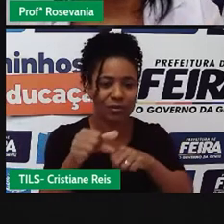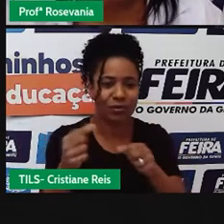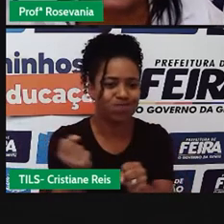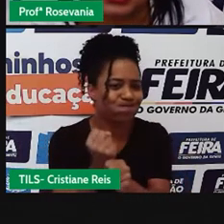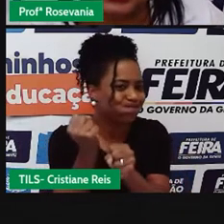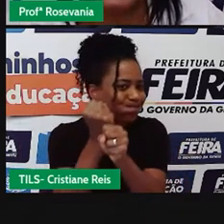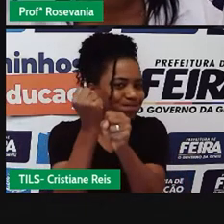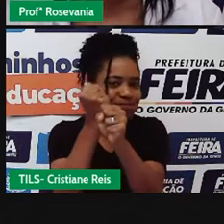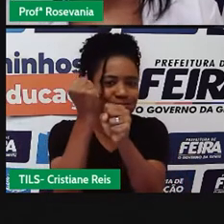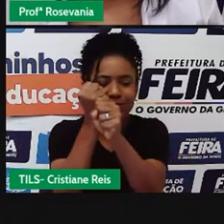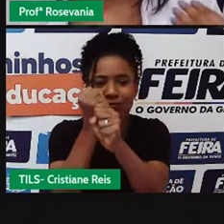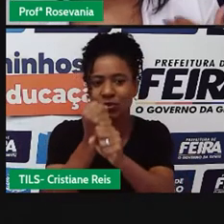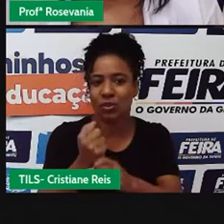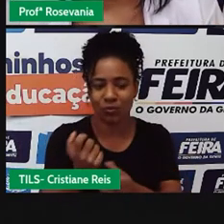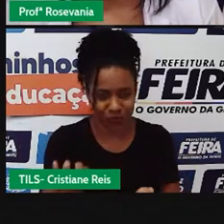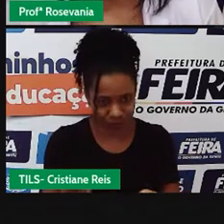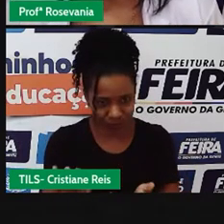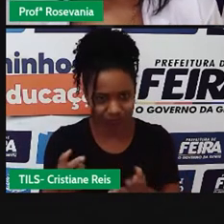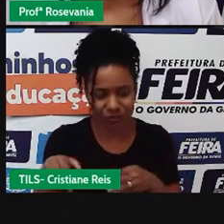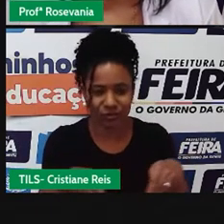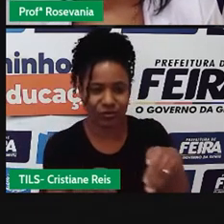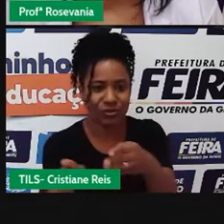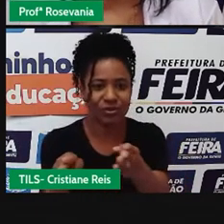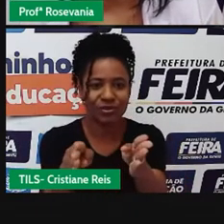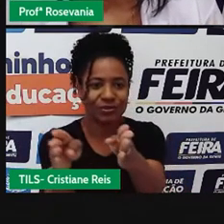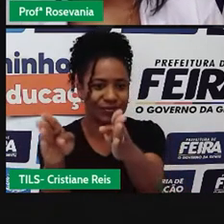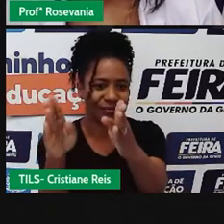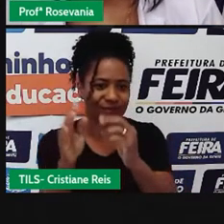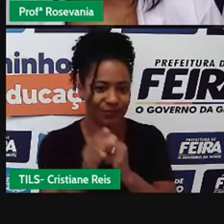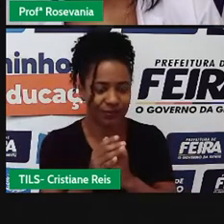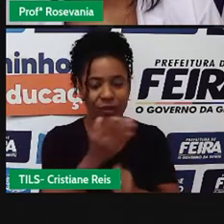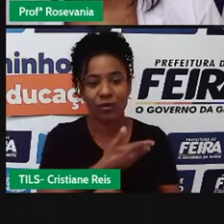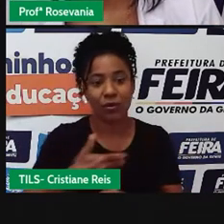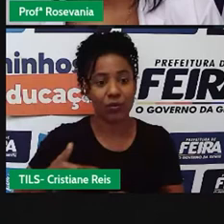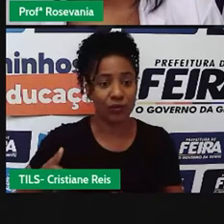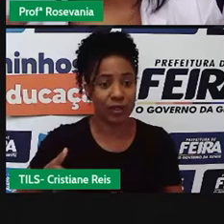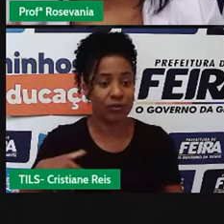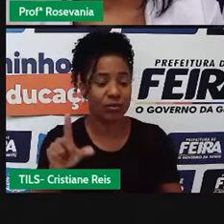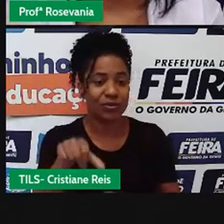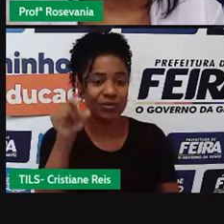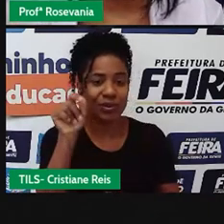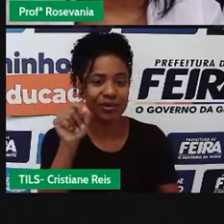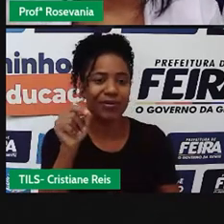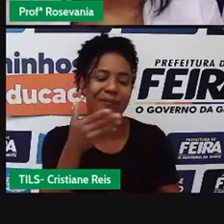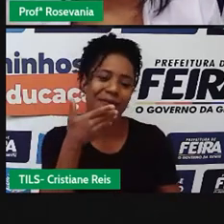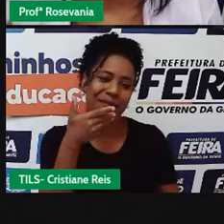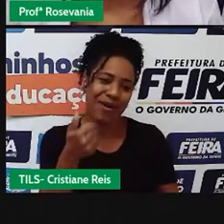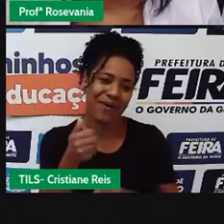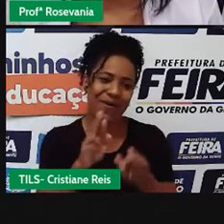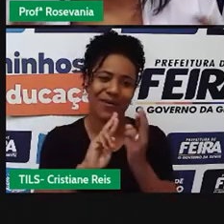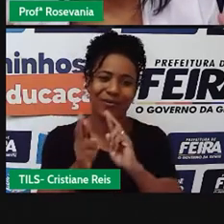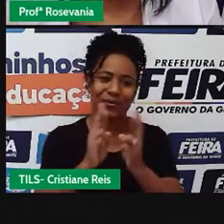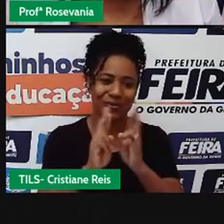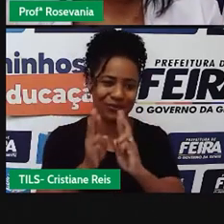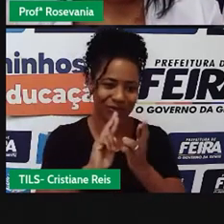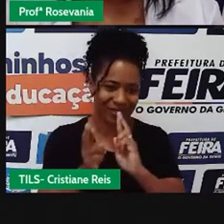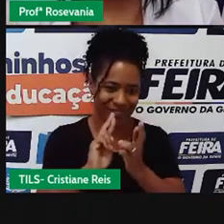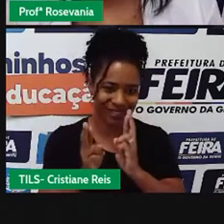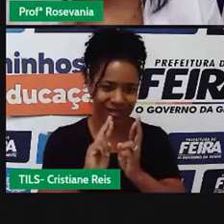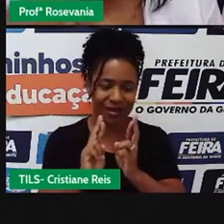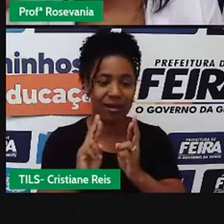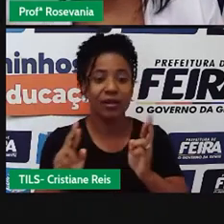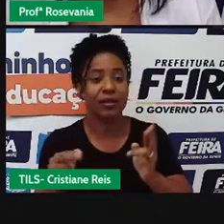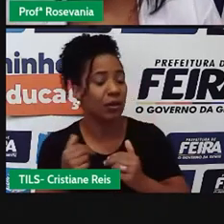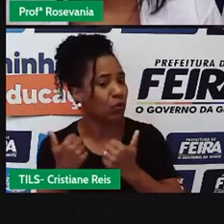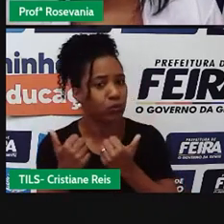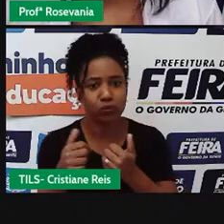muito mais caras. E aí o governo começou a investir na ideia de rodovias. Então, o transporte, né, rodoviário,